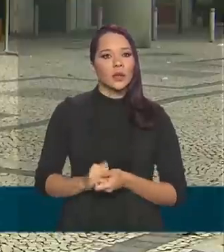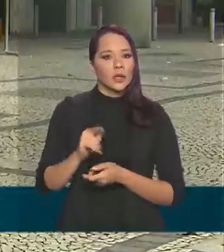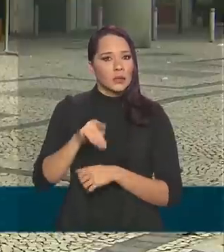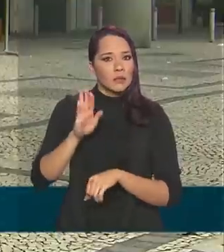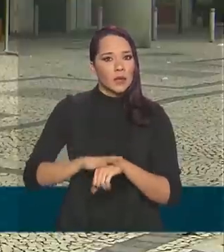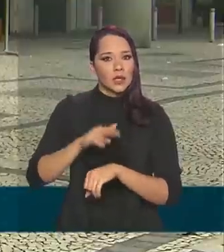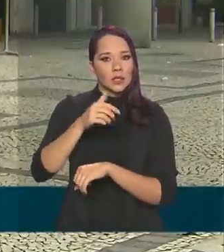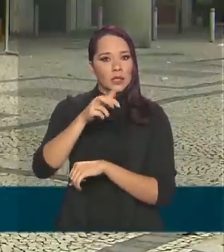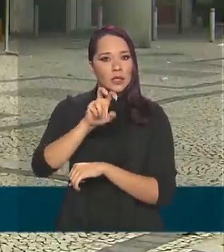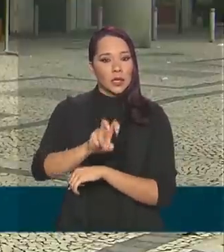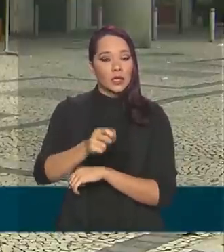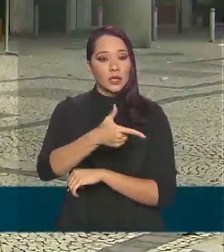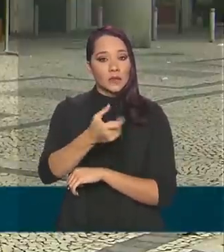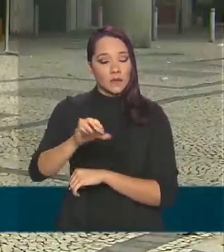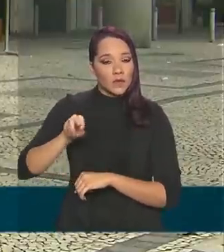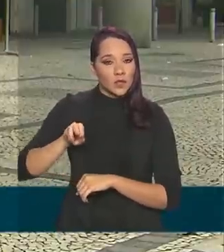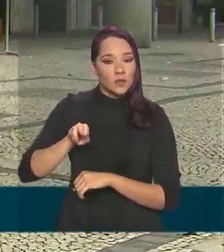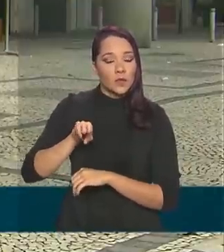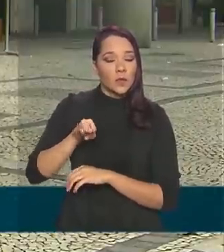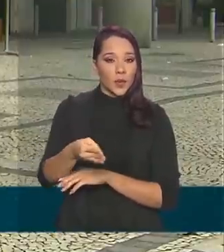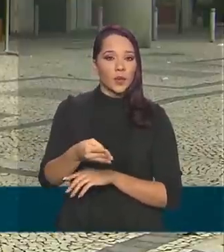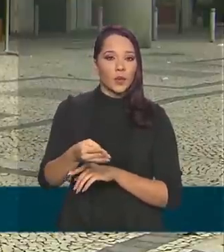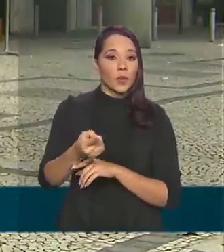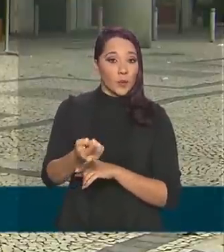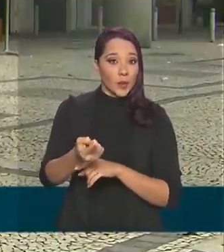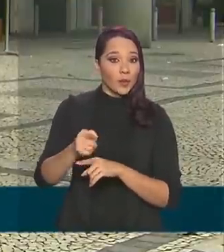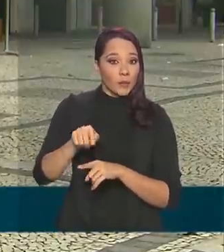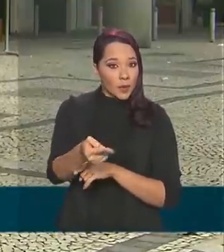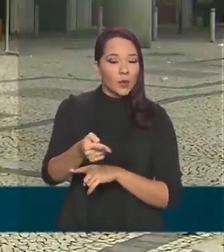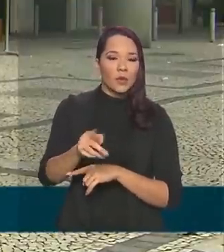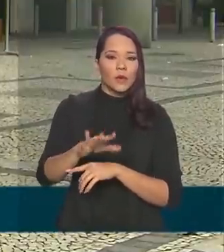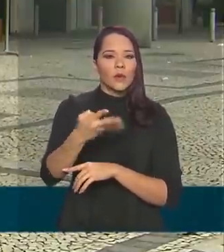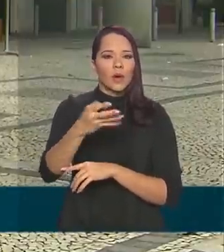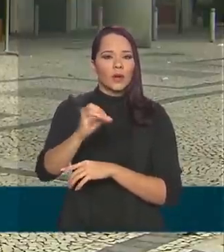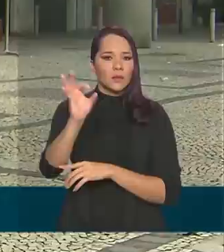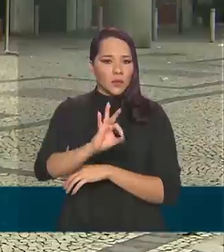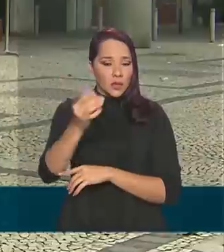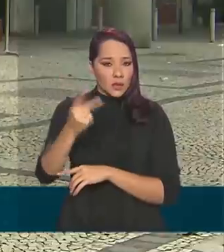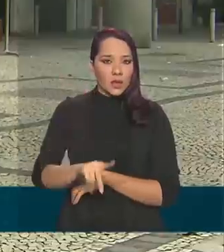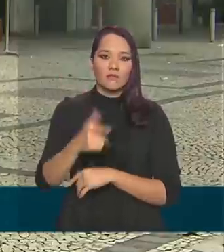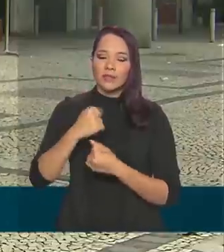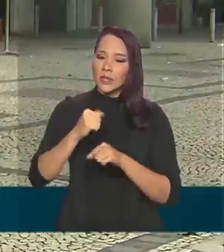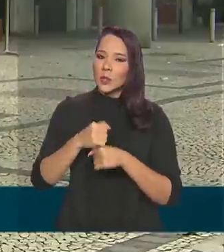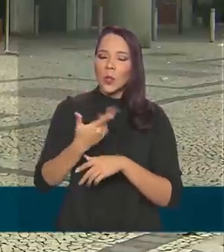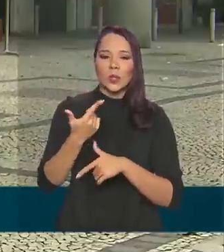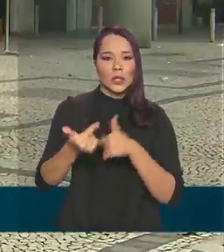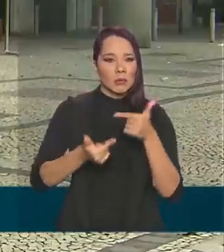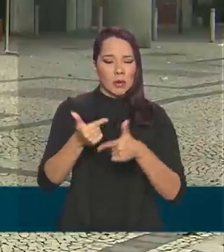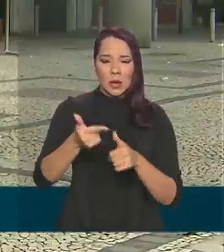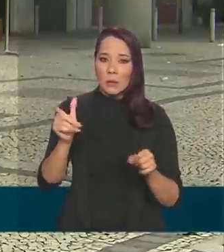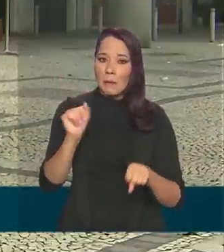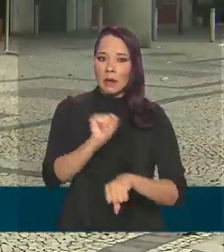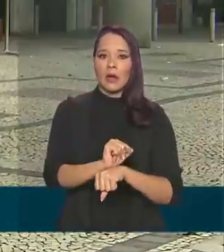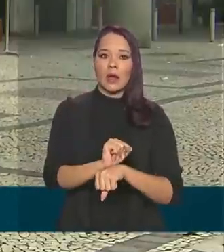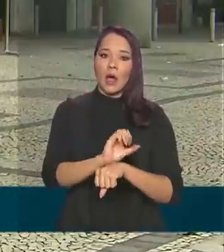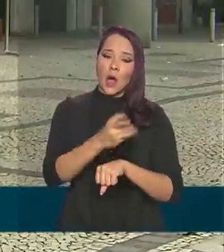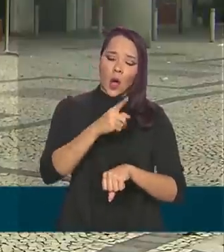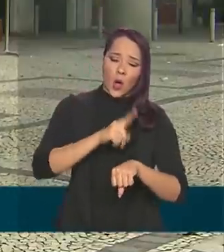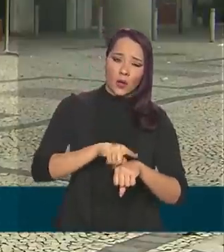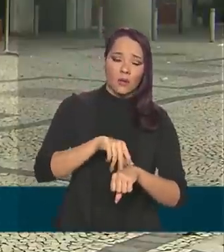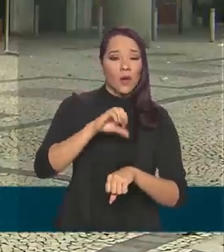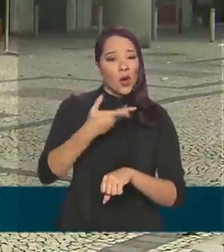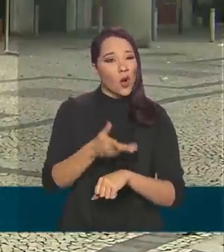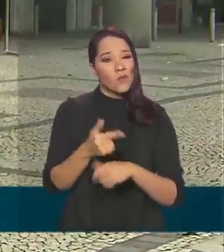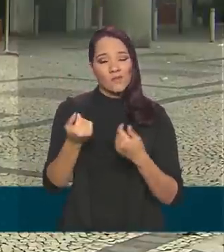520 mil, o que corresponde a cerca de 40% delas, tiveram que encerrar as atividades temporárias ou